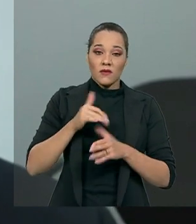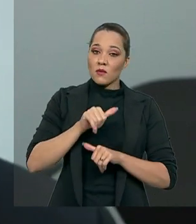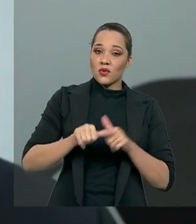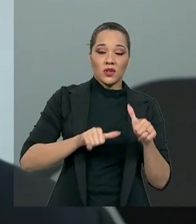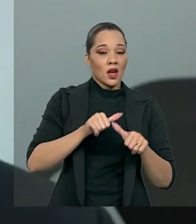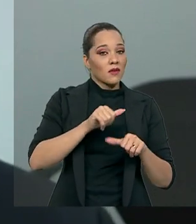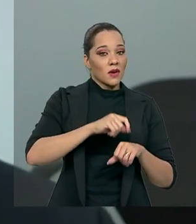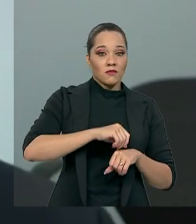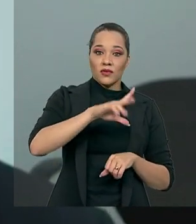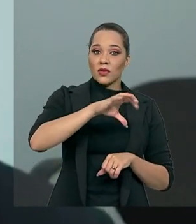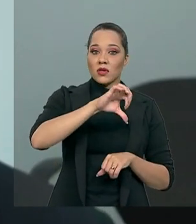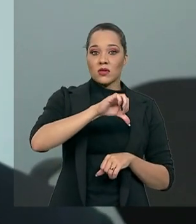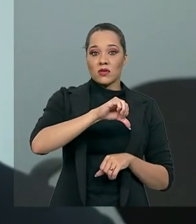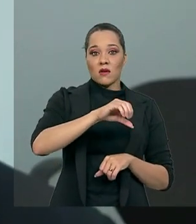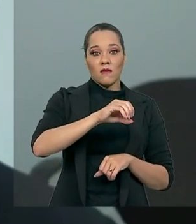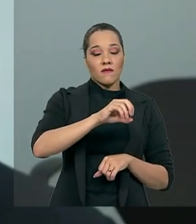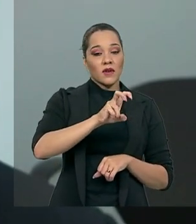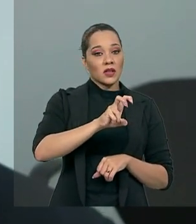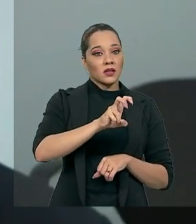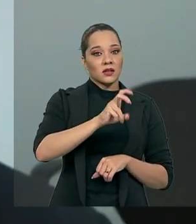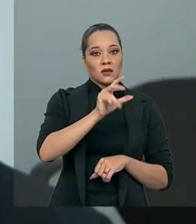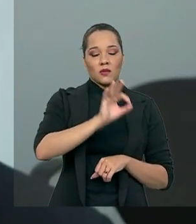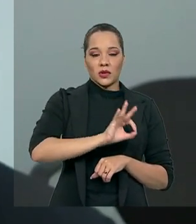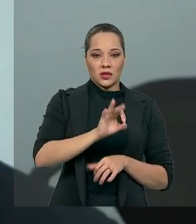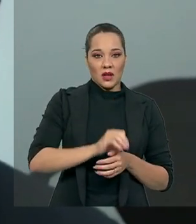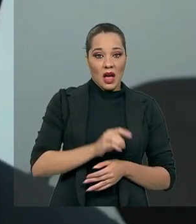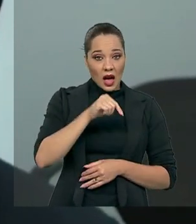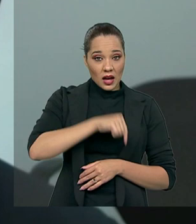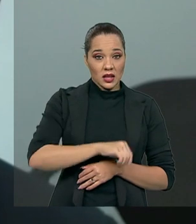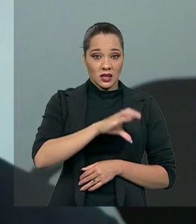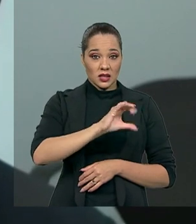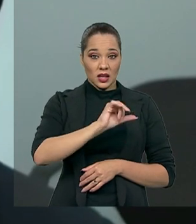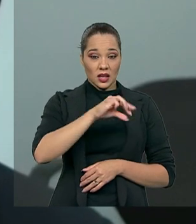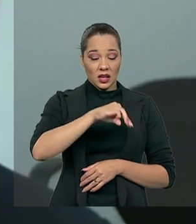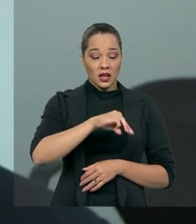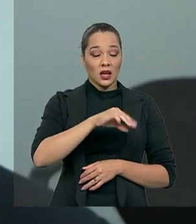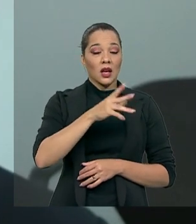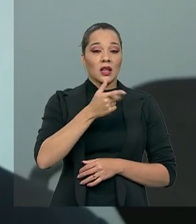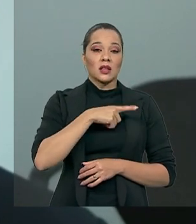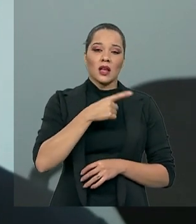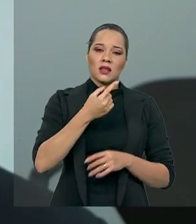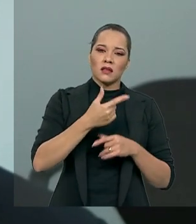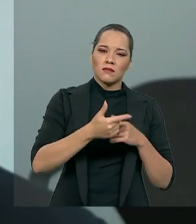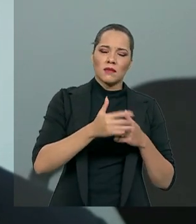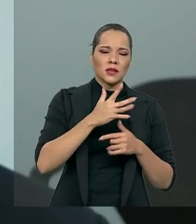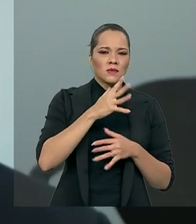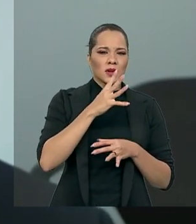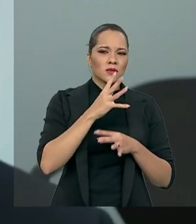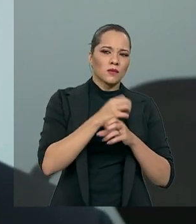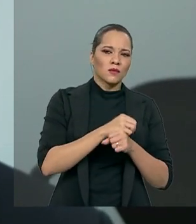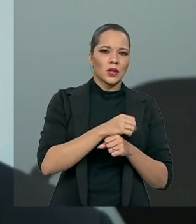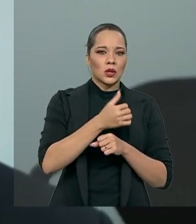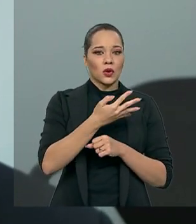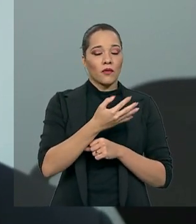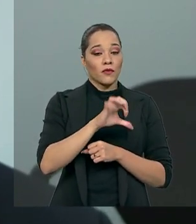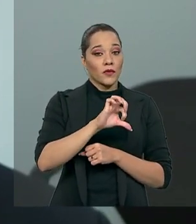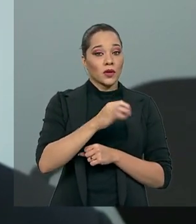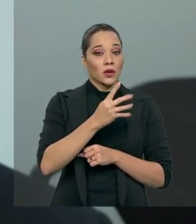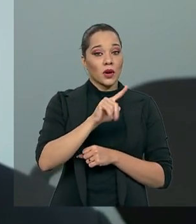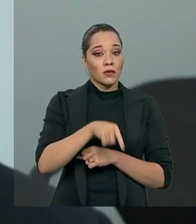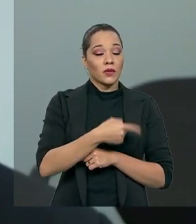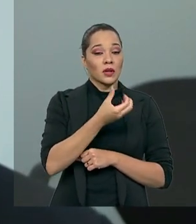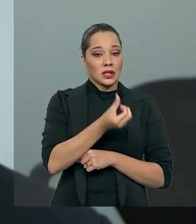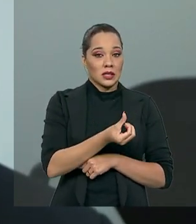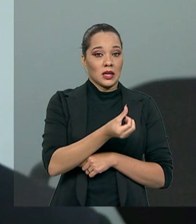vai para em torno de 95%. Aqui na CNI, nós estamos trabalhando com 94,6% a nossa estimativa de dívida